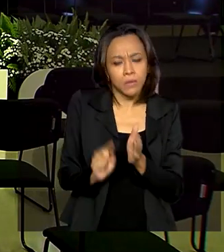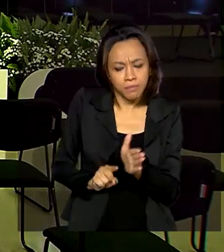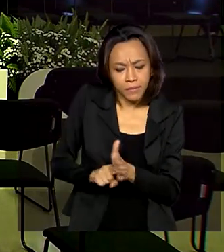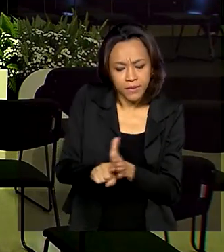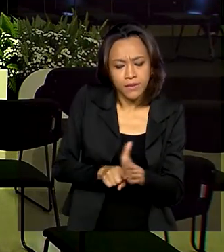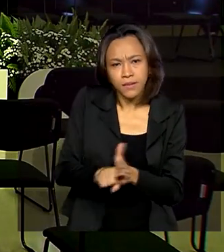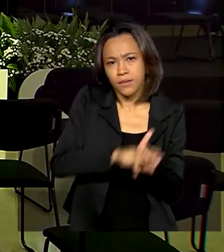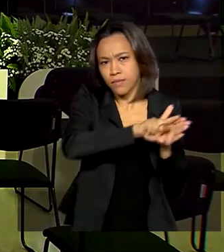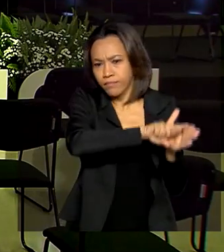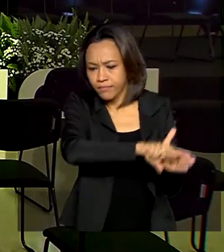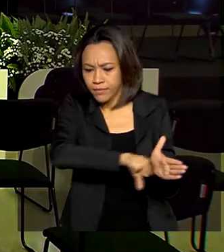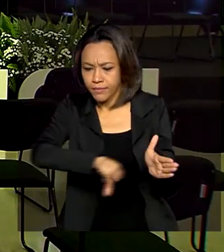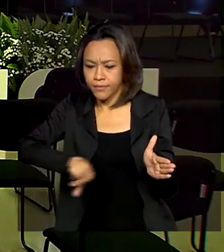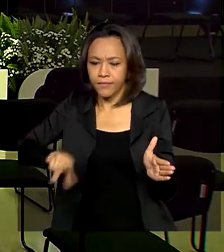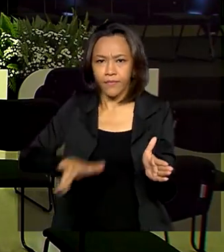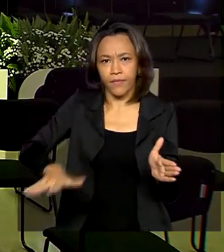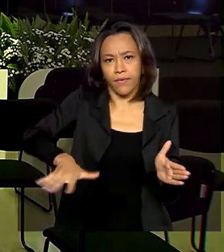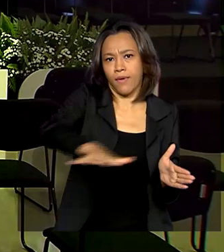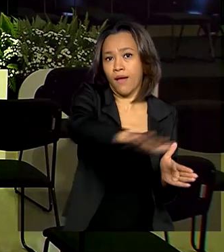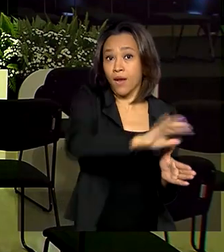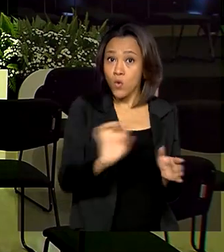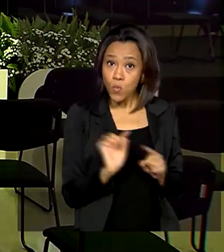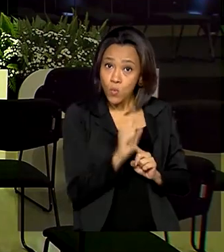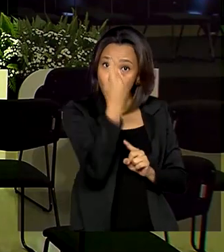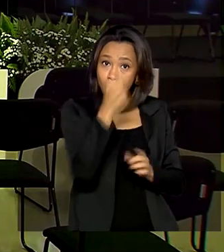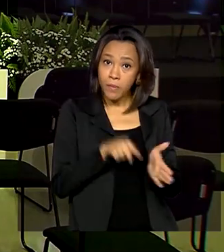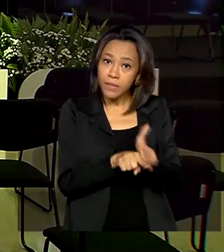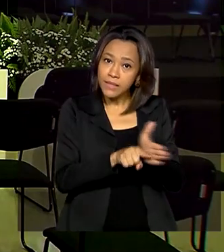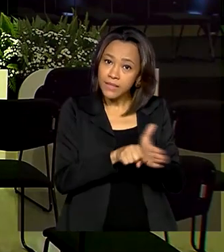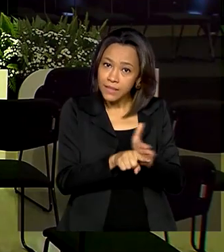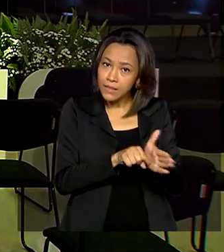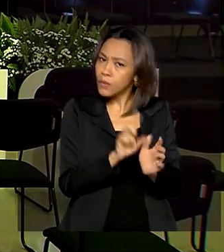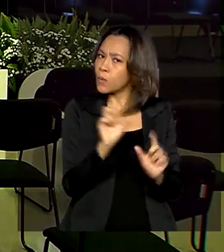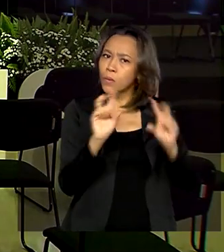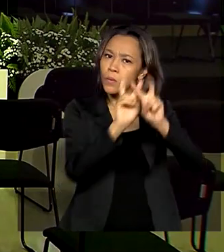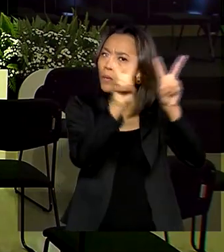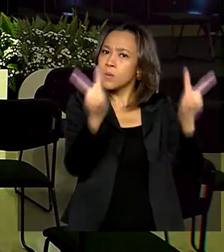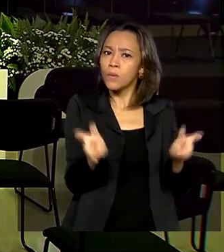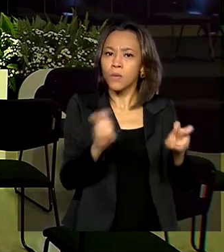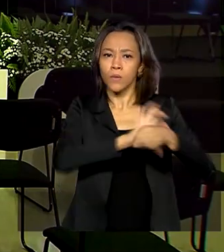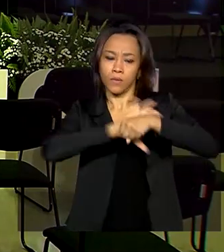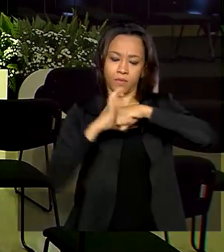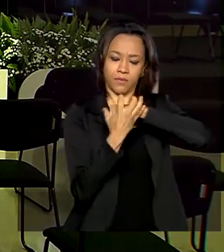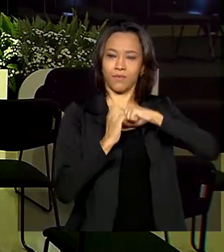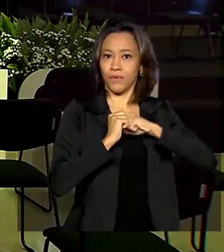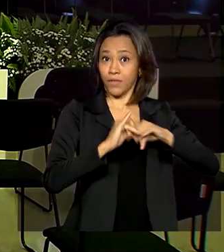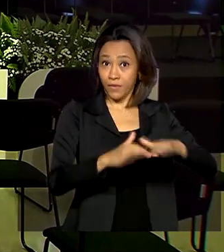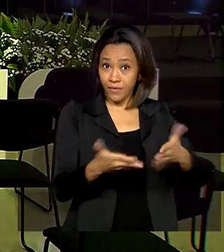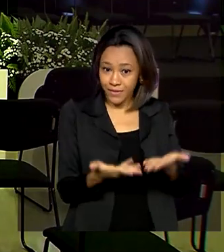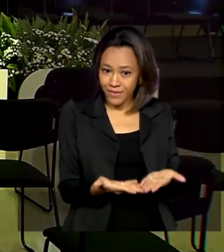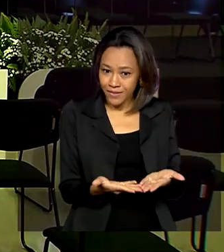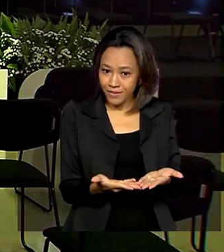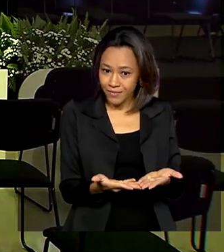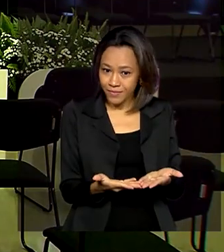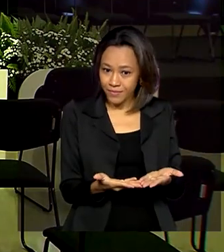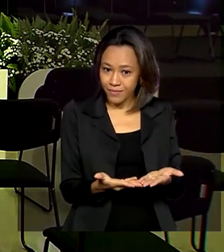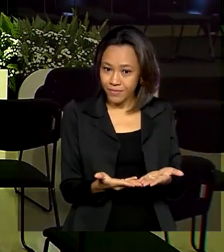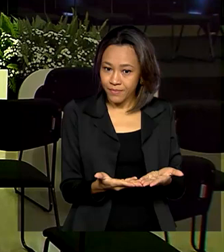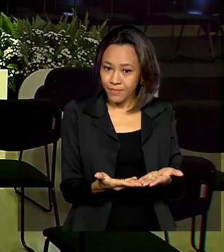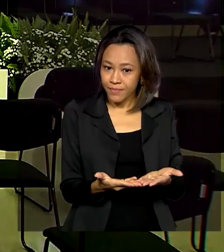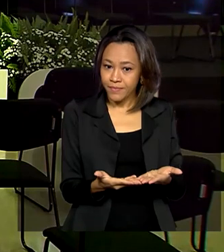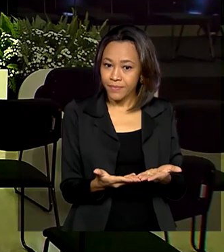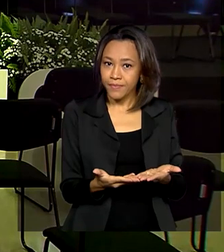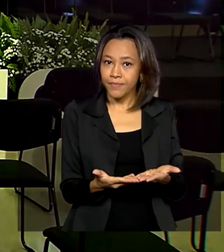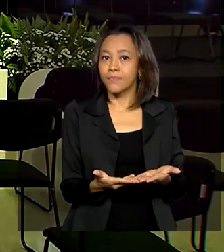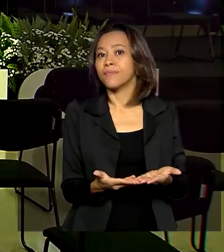diversas áreas. Uma delas, que já está sendo desenvolvida aqui, é sobre o coronavírus. Desculpa. A